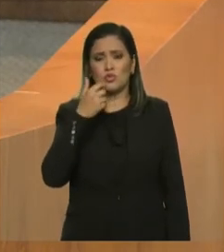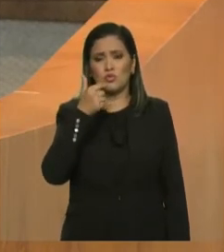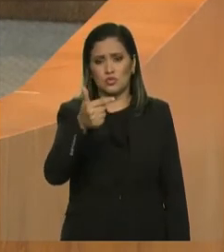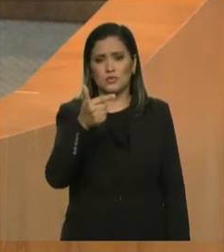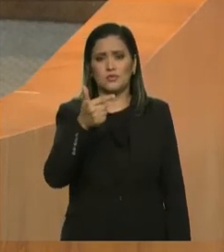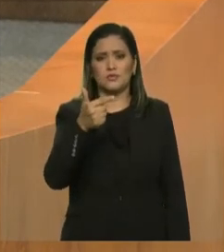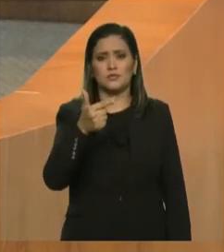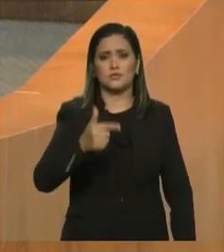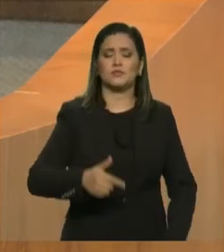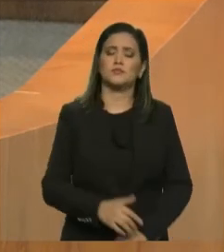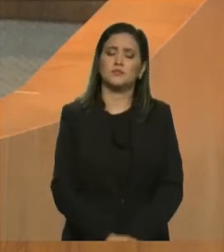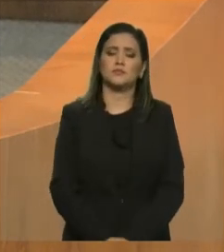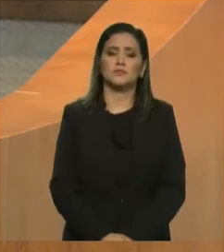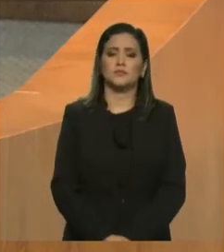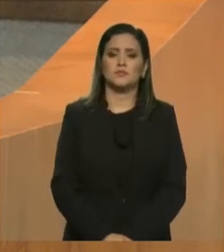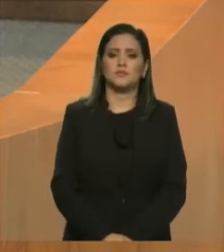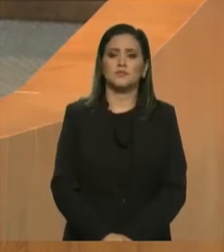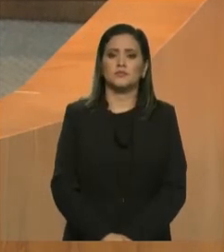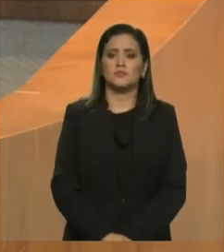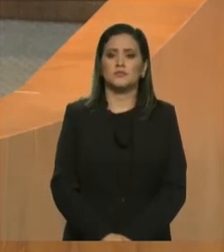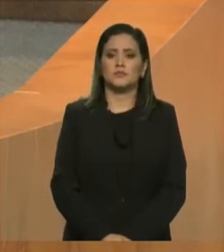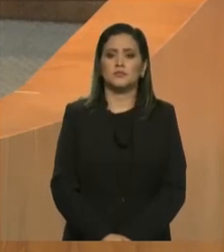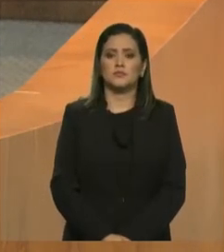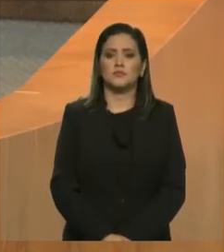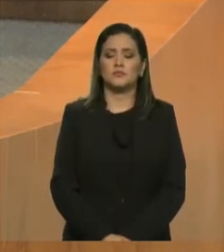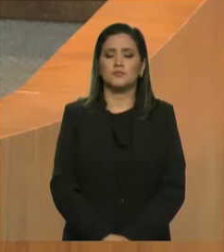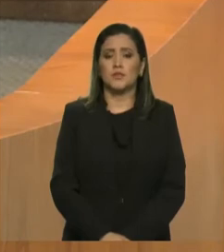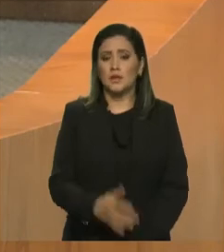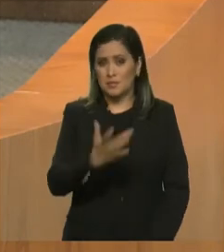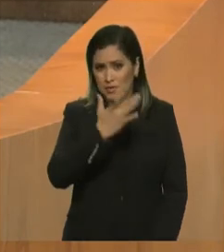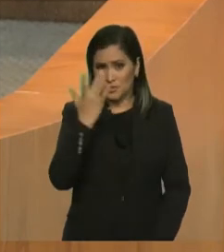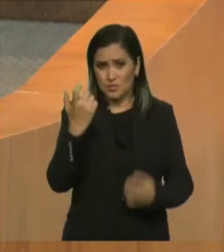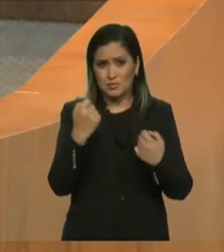pessoas possam ter uma saúde pública de qualidade.